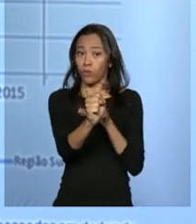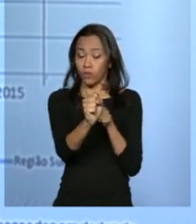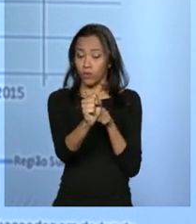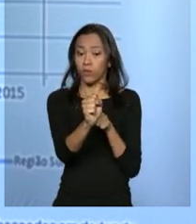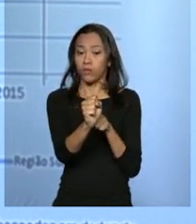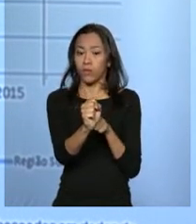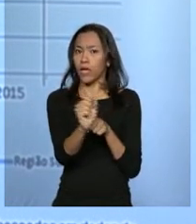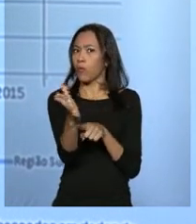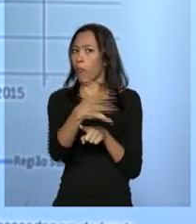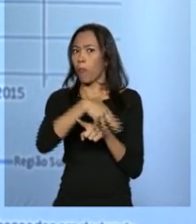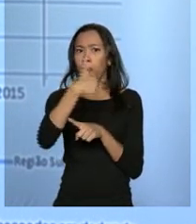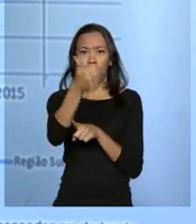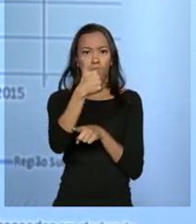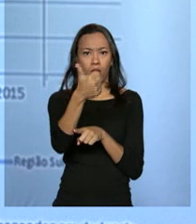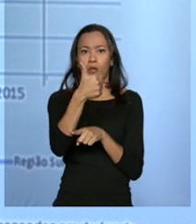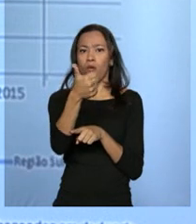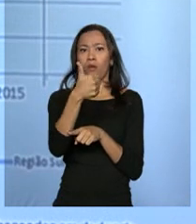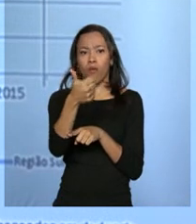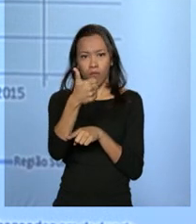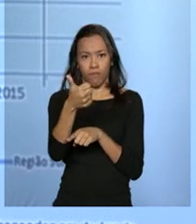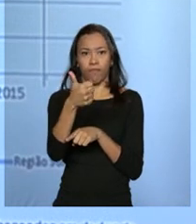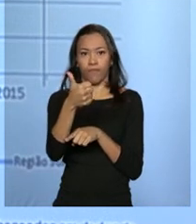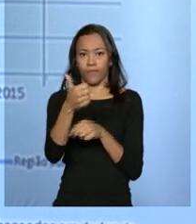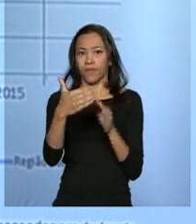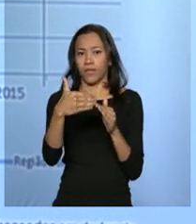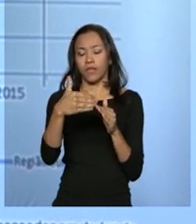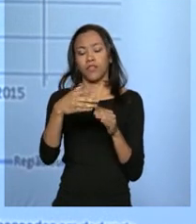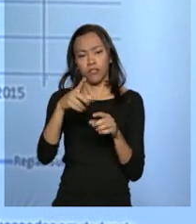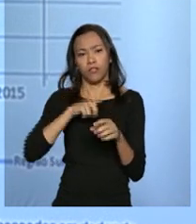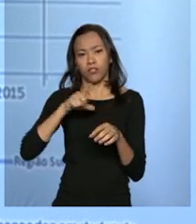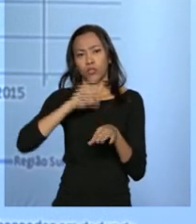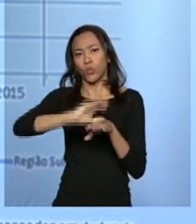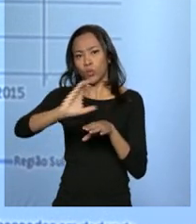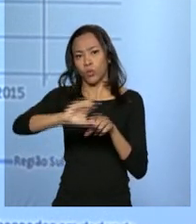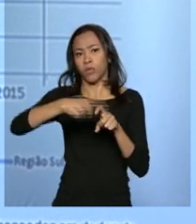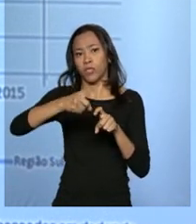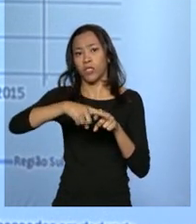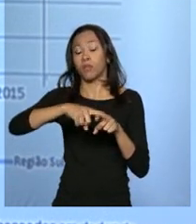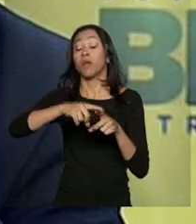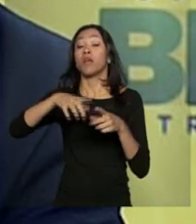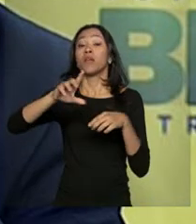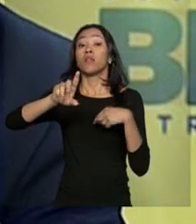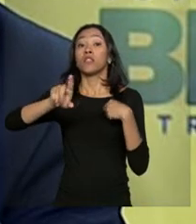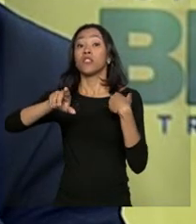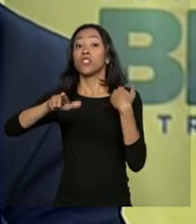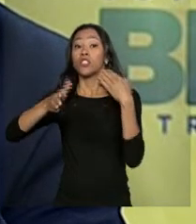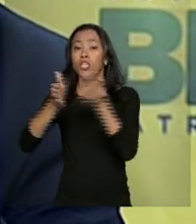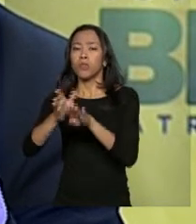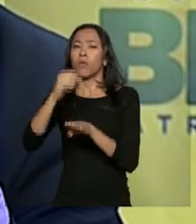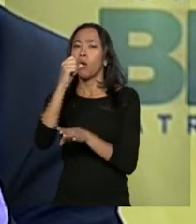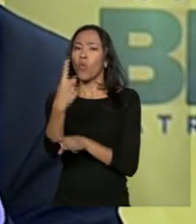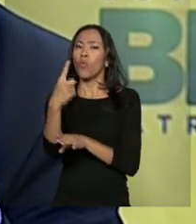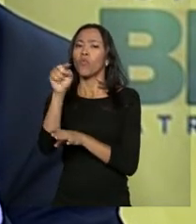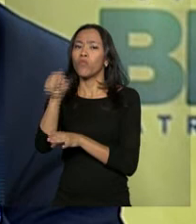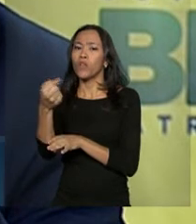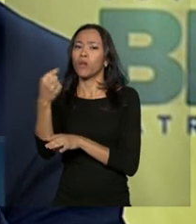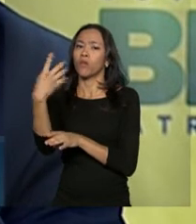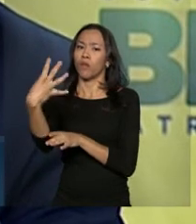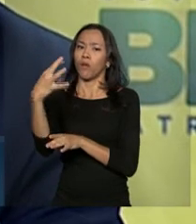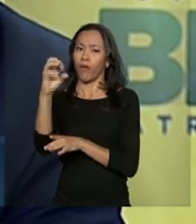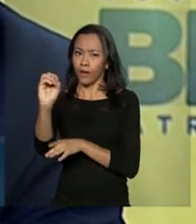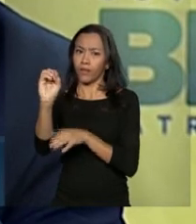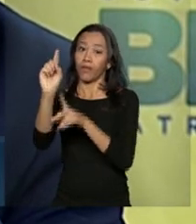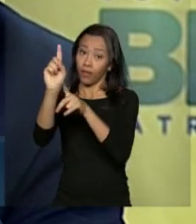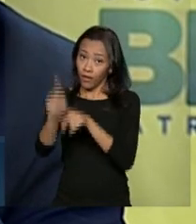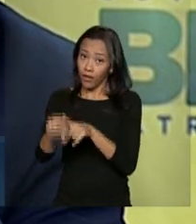era a melhor performance de uma das regiões do Brasil, em 1994, passando para perto de 1,40, que vai ser o ponto de encontro